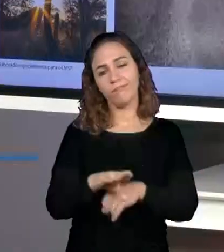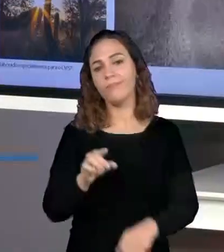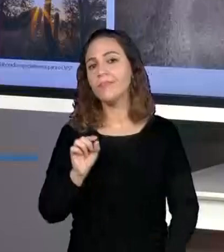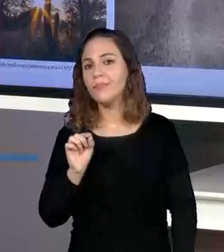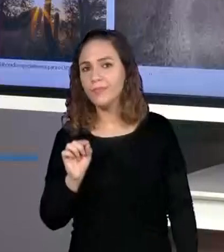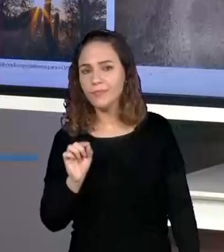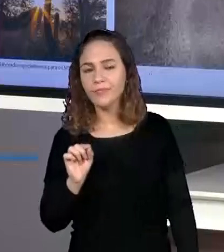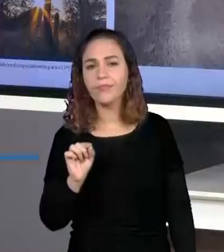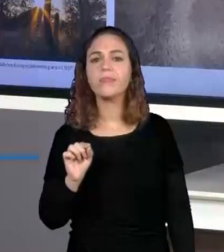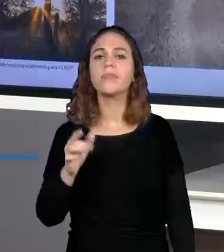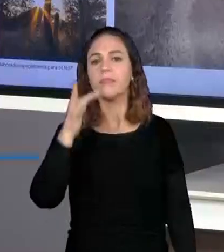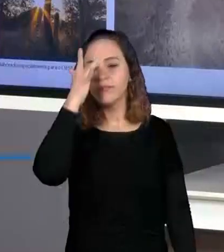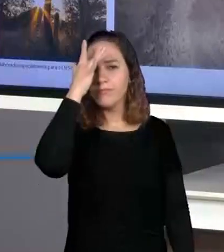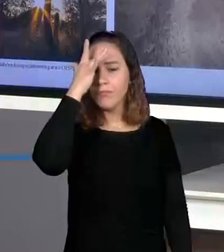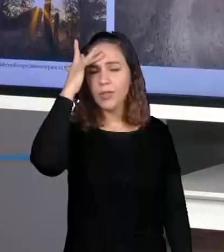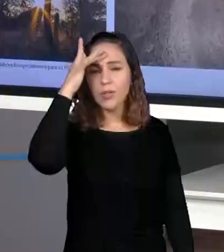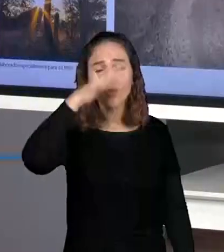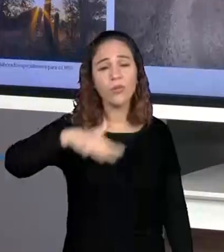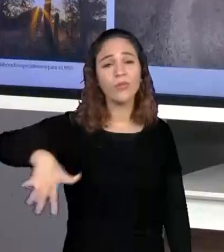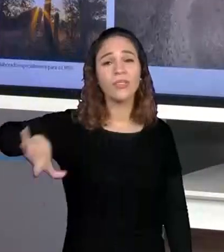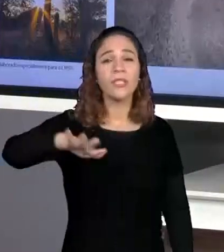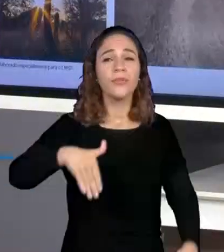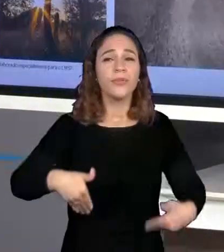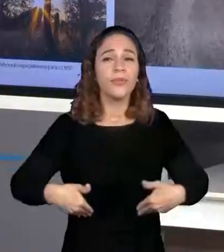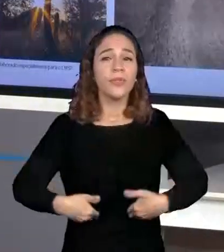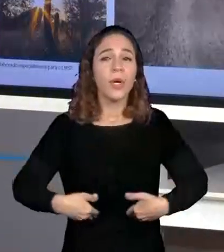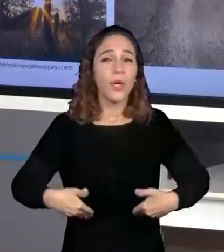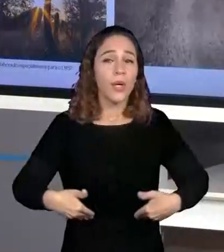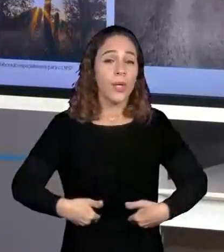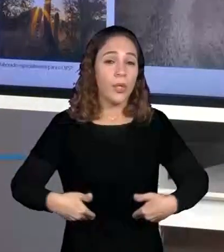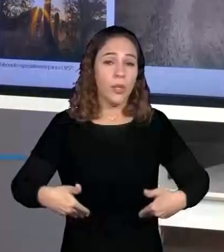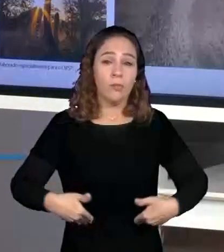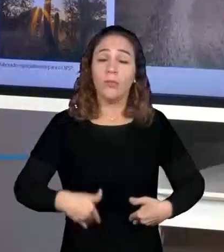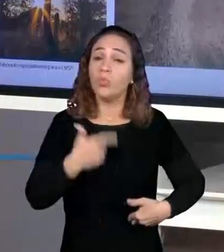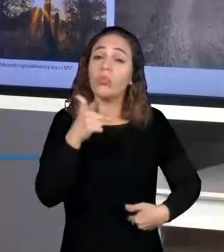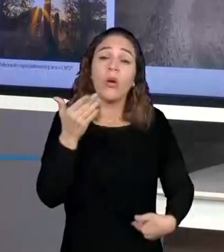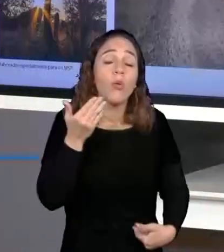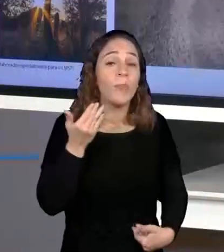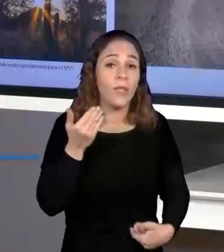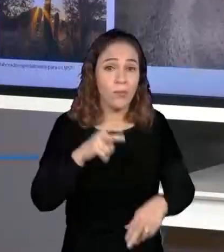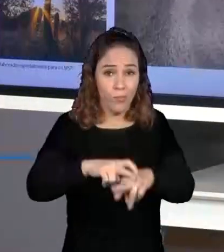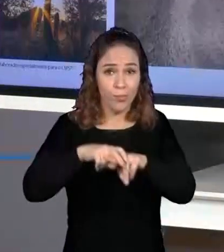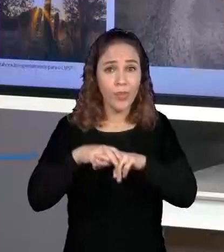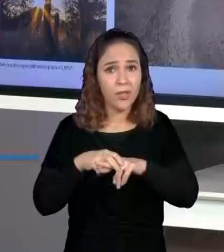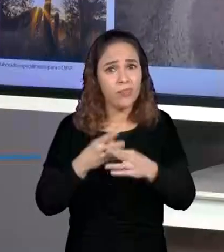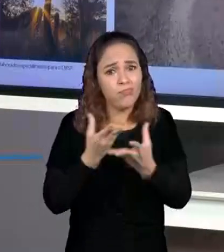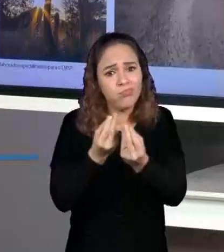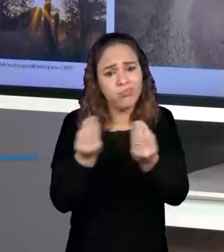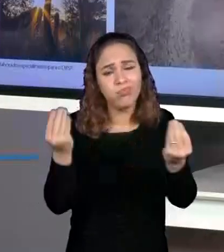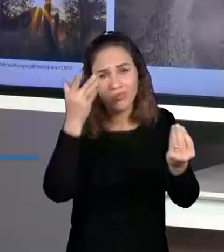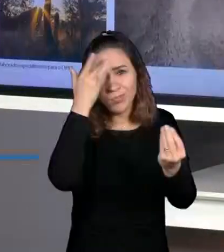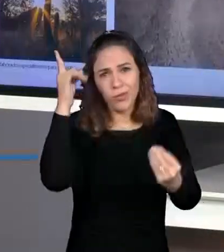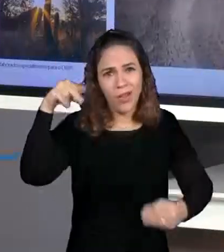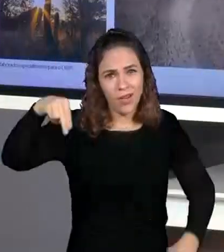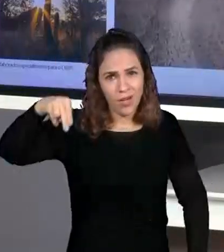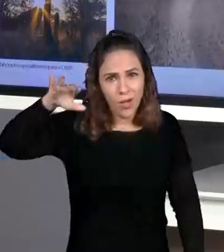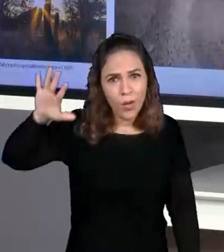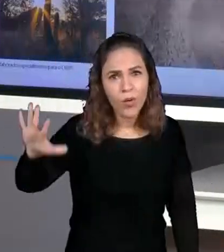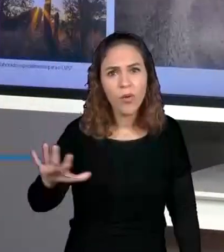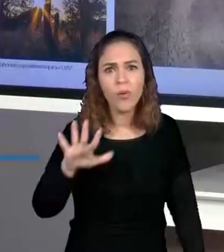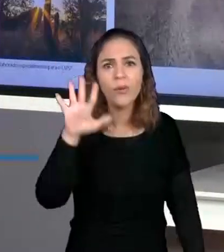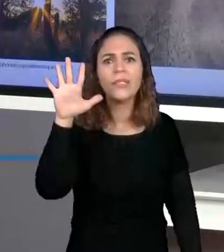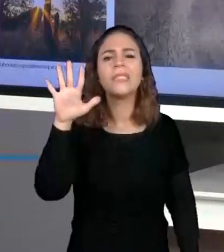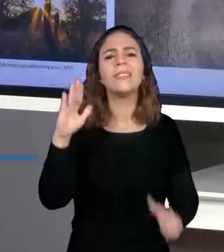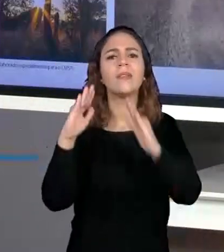fome. Então, muitos nordestinos saem das suas regiões, do nordeste, dos seus